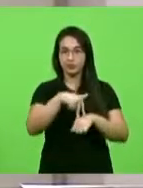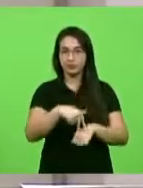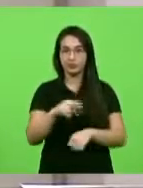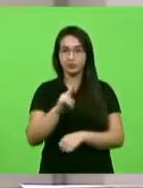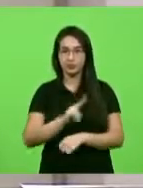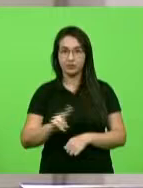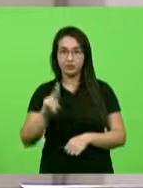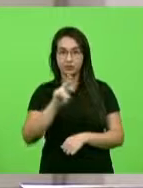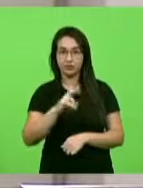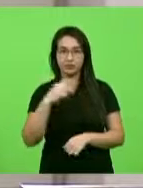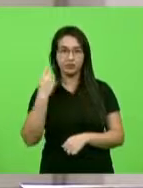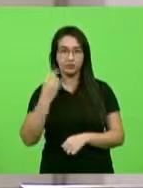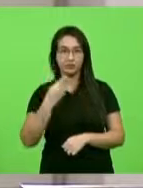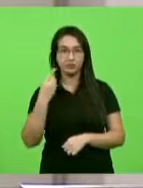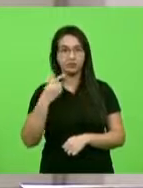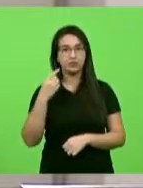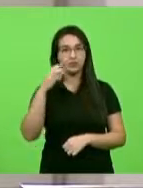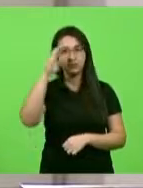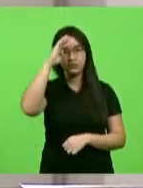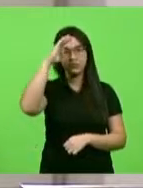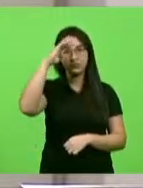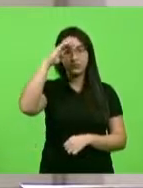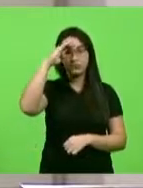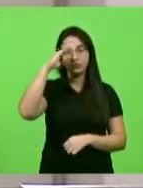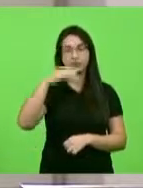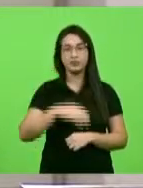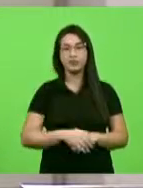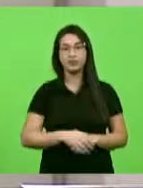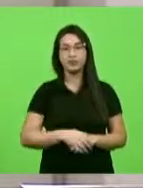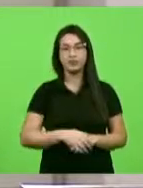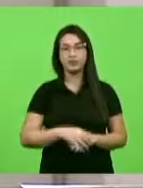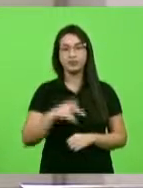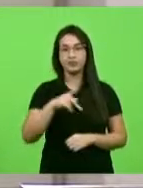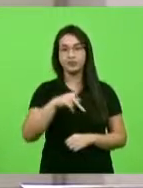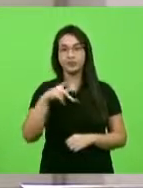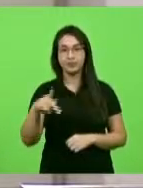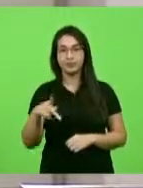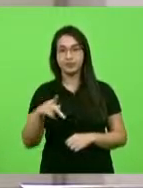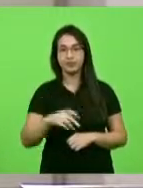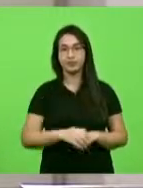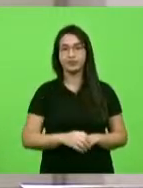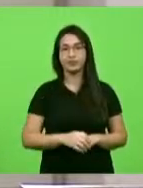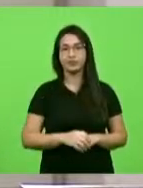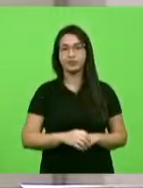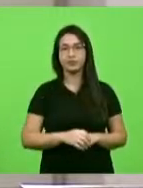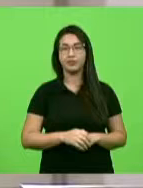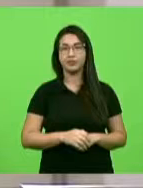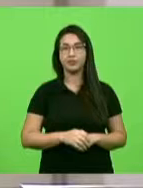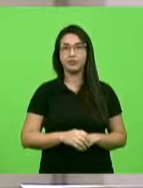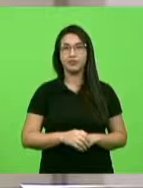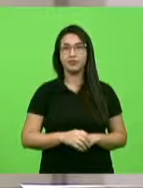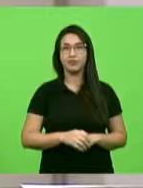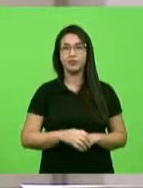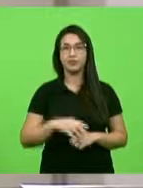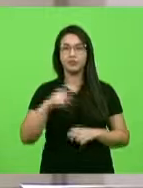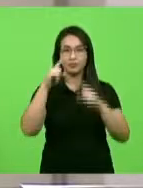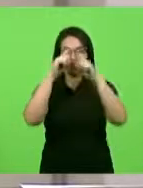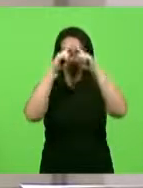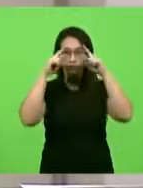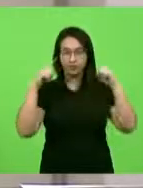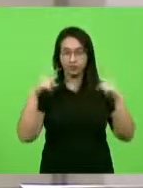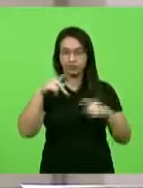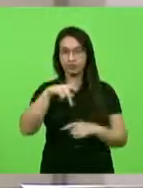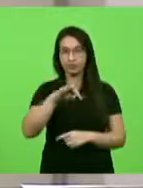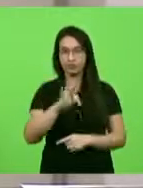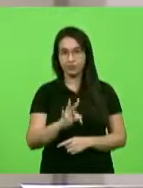deputados. Silvio Drevic, Bloco PP, PSB, Milton Obos, Bloco PSD, PSC, Neudi Sareta, PT,